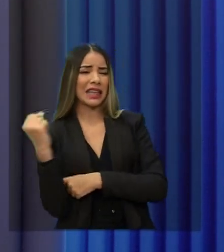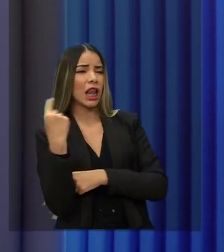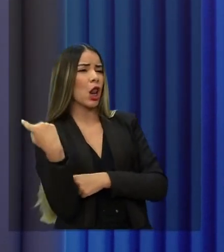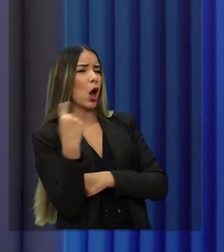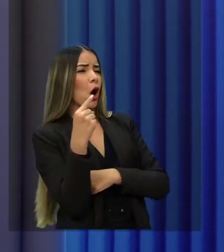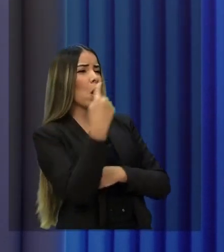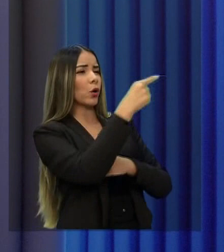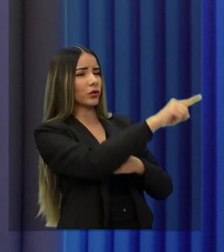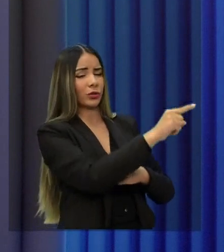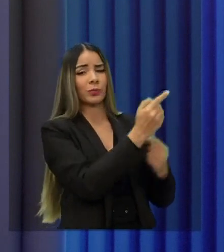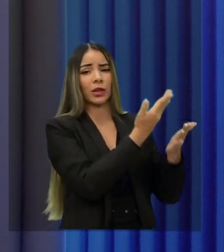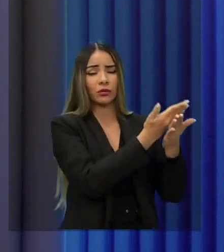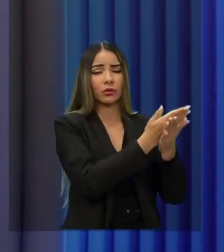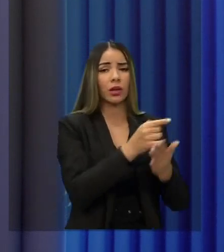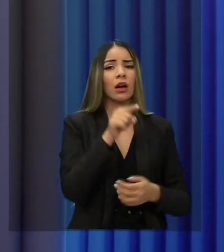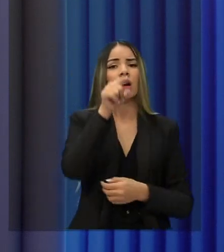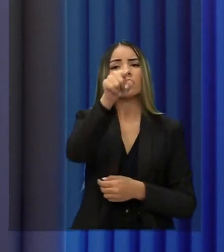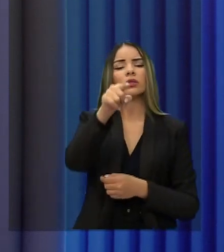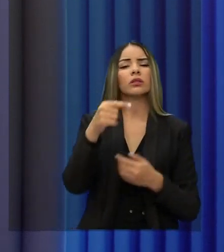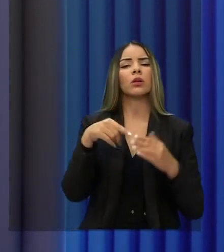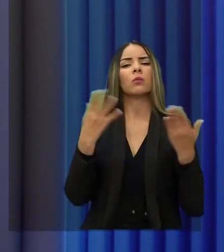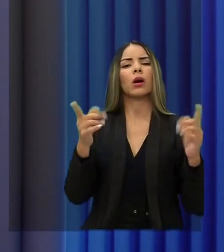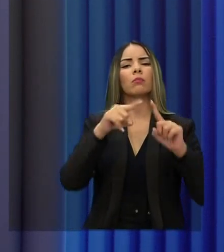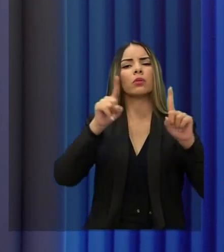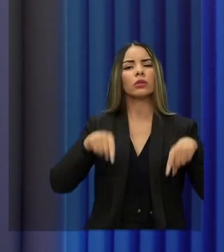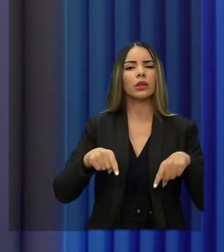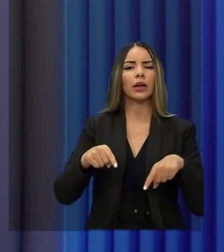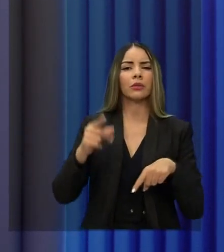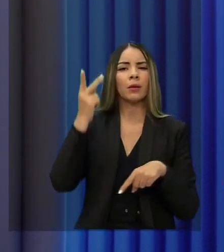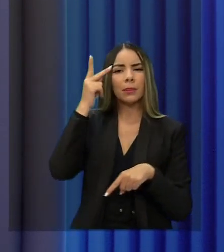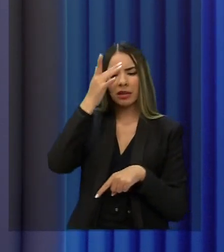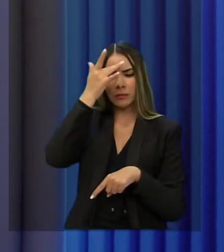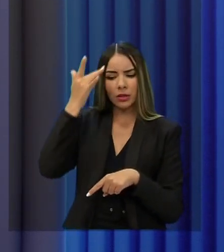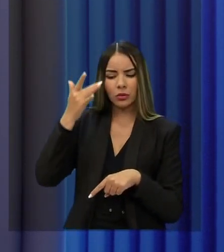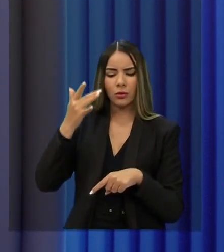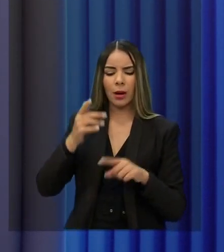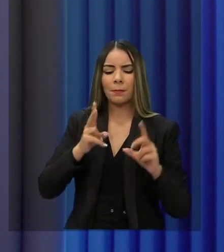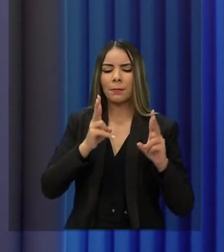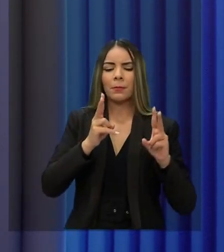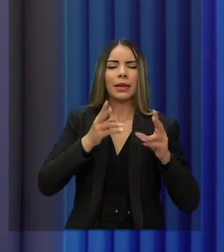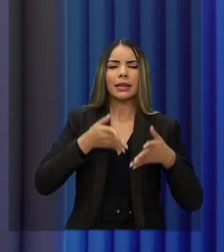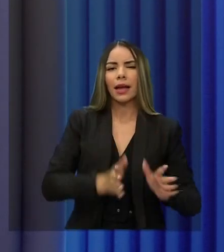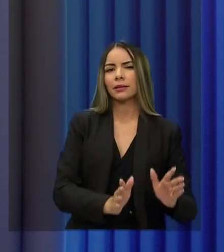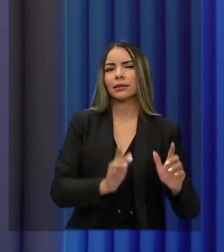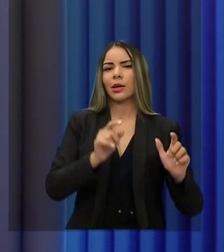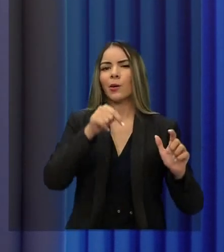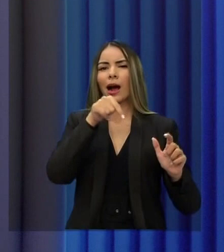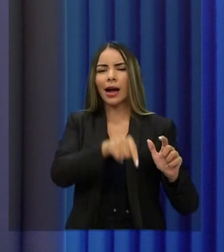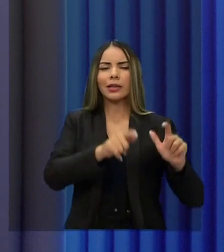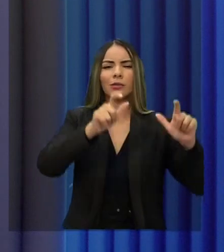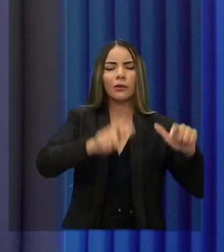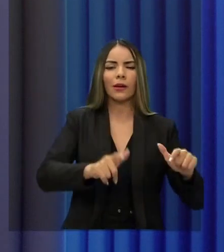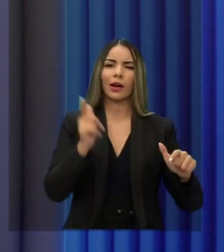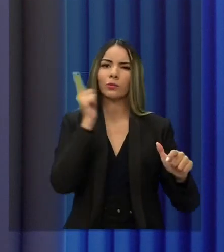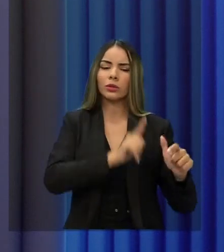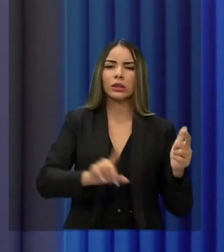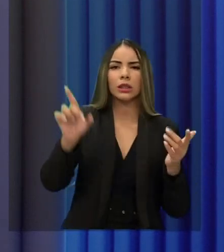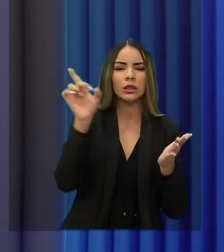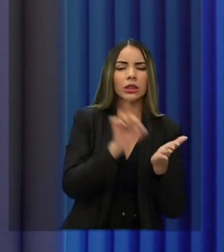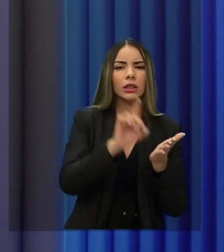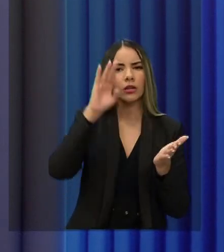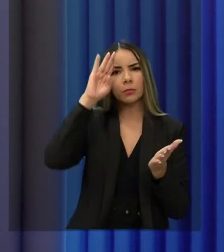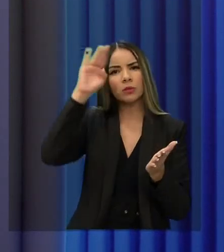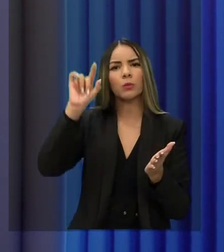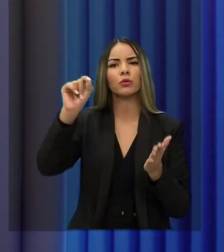o senhor tem para garantir habitação no local onde as pessoas têm suas raízes para garantir que eles possam manter sua dignidade e acima de tudo